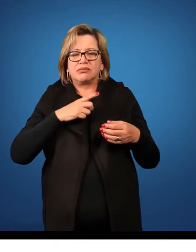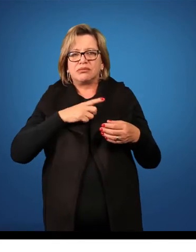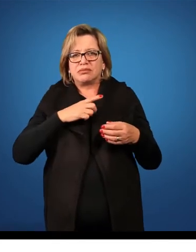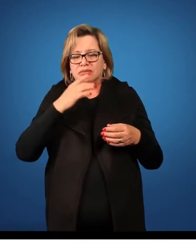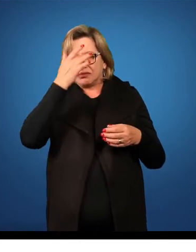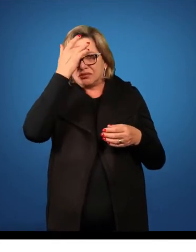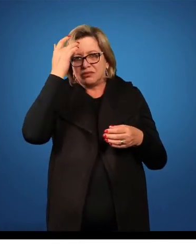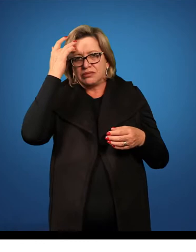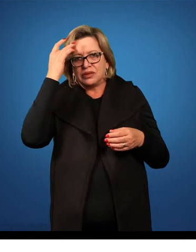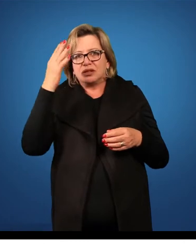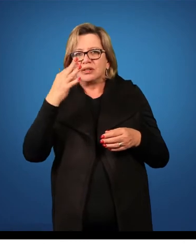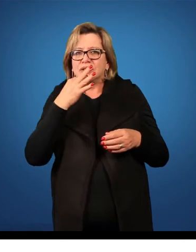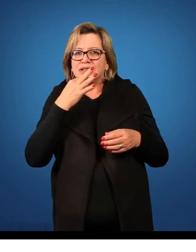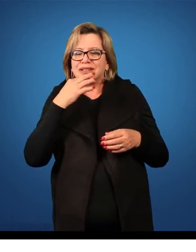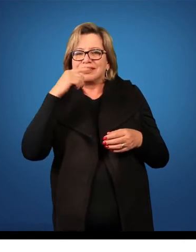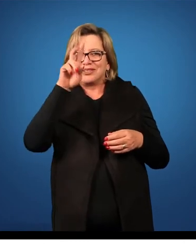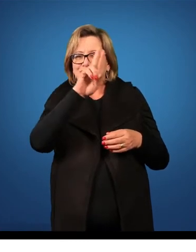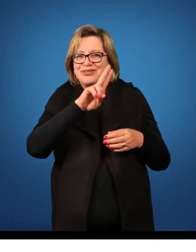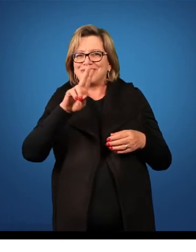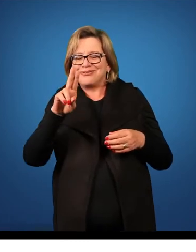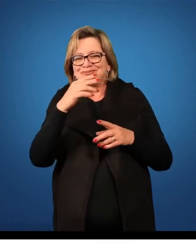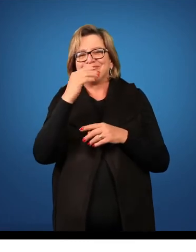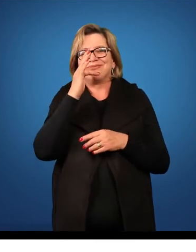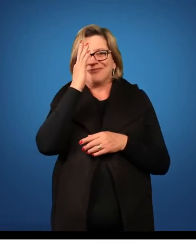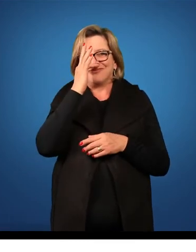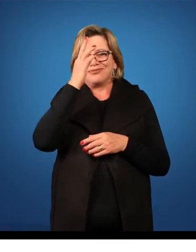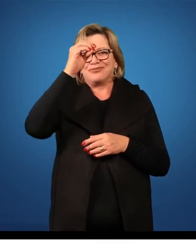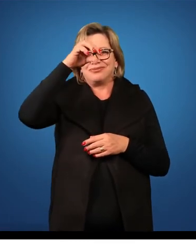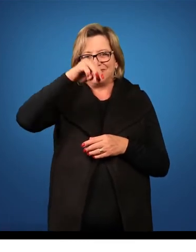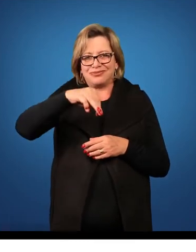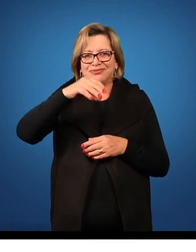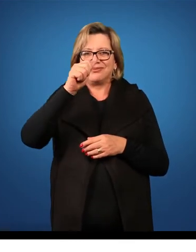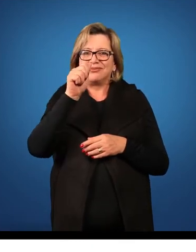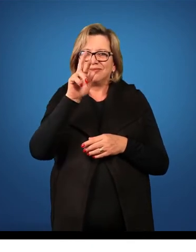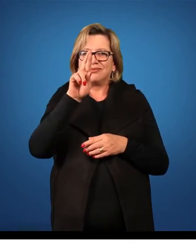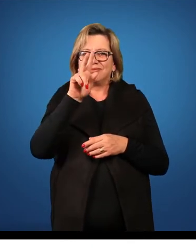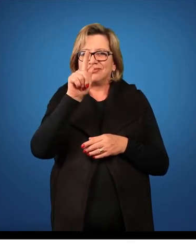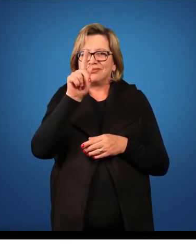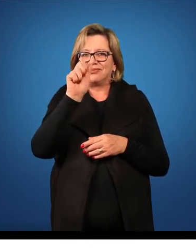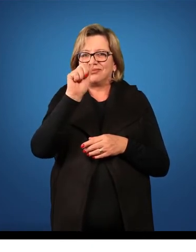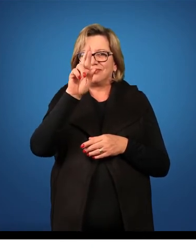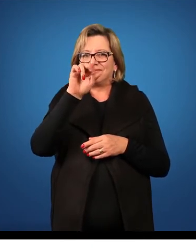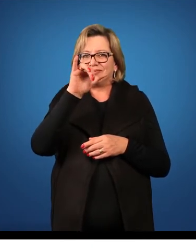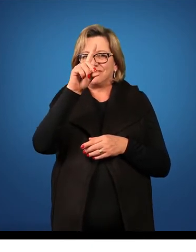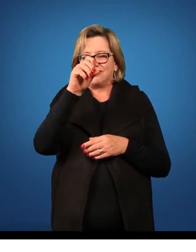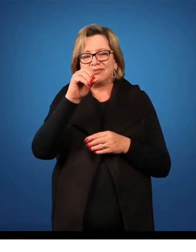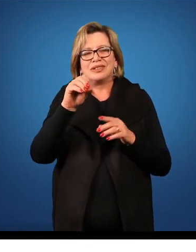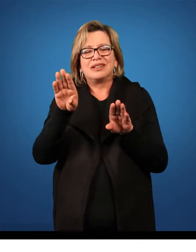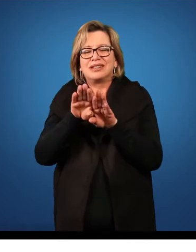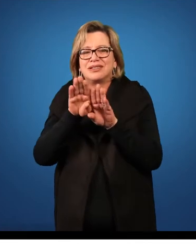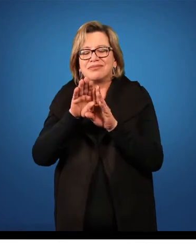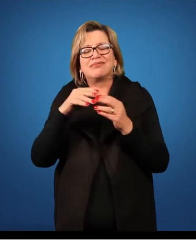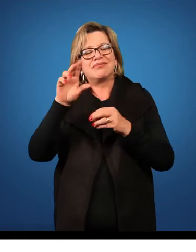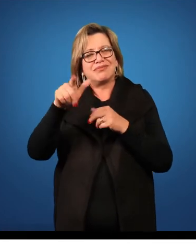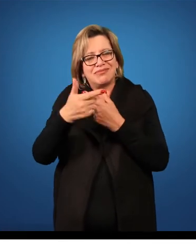das pessoas. É uma margarida, então aqui está, nessa família está a margarida, está o girassol.